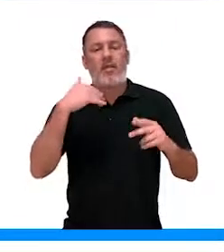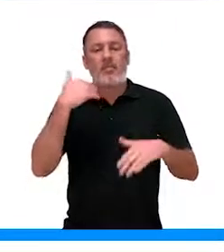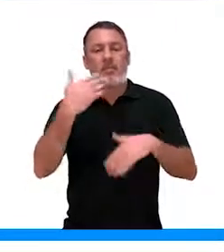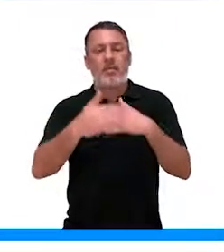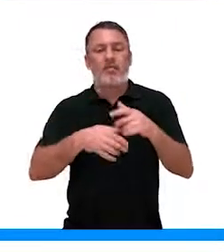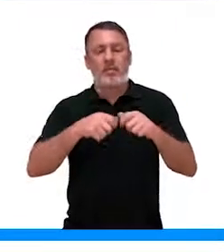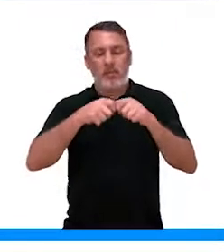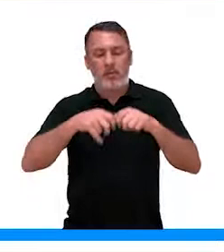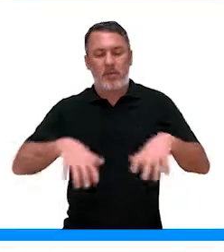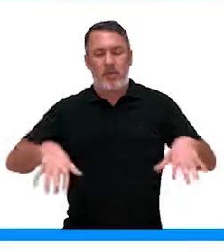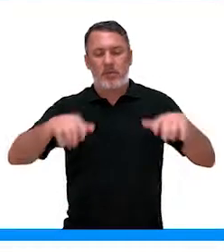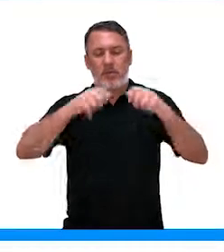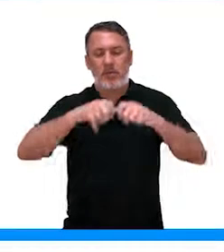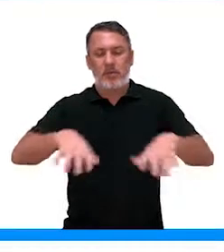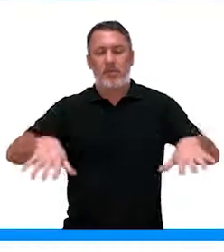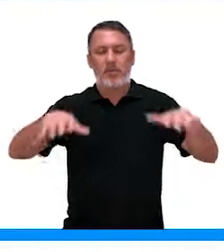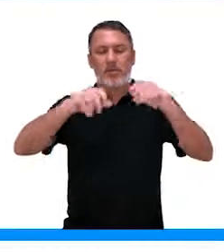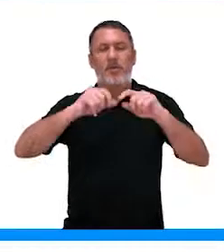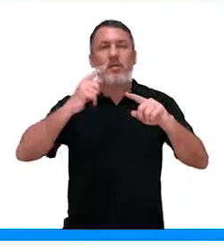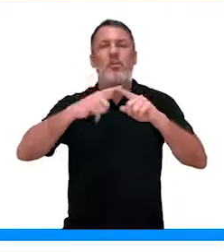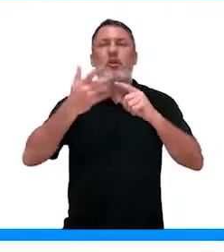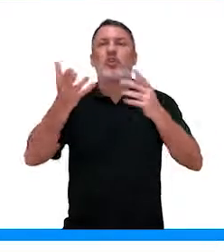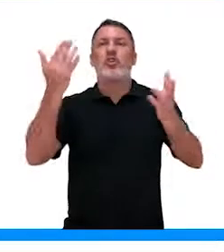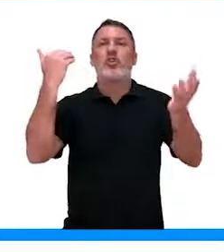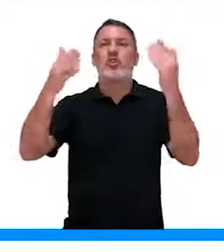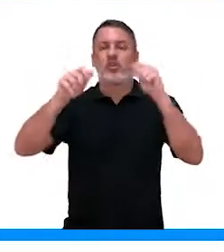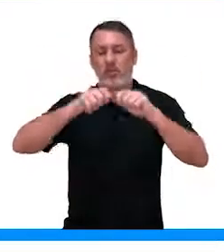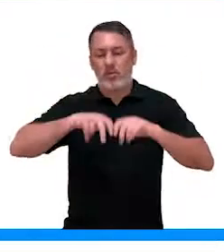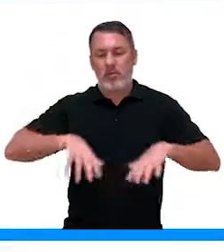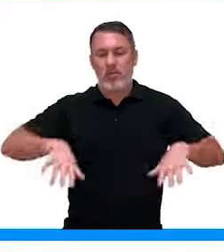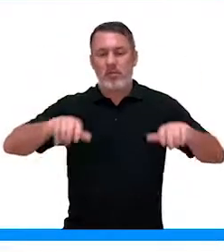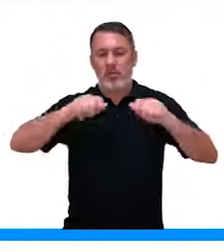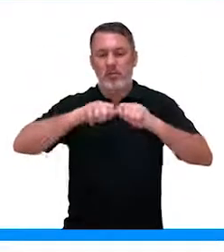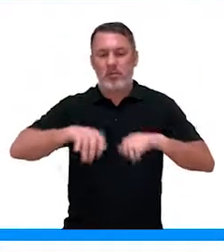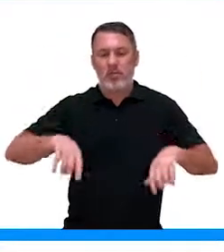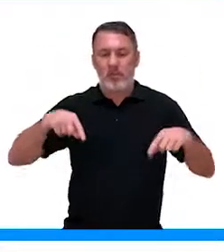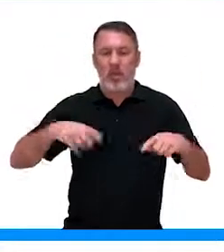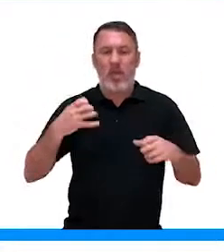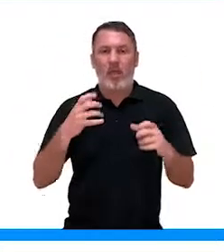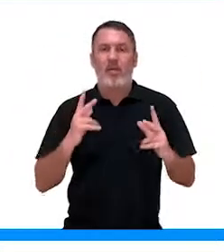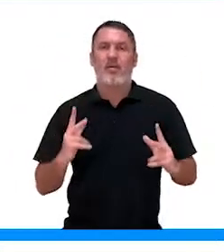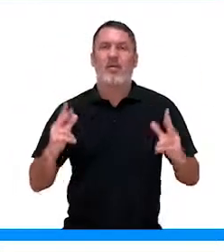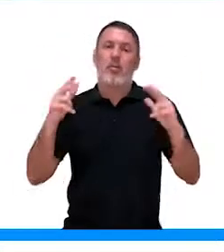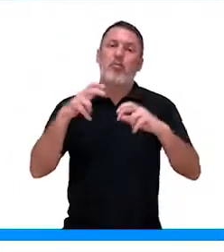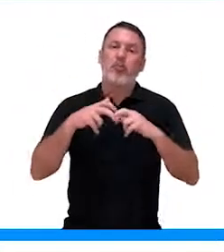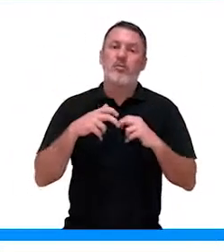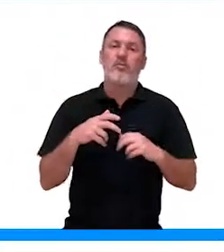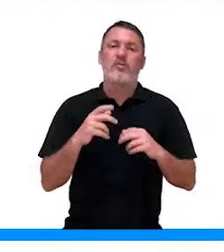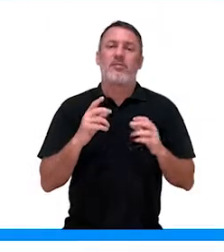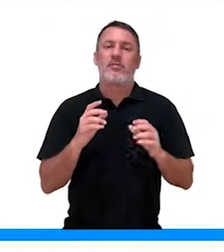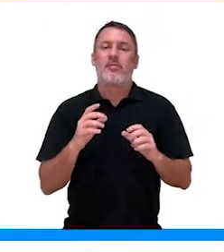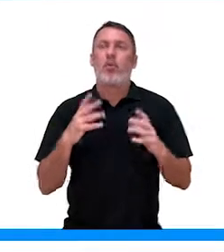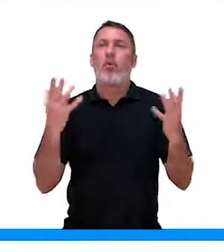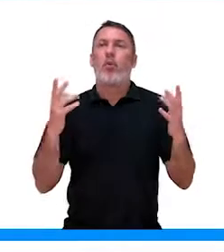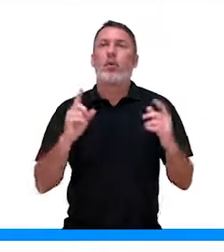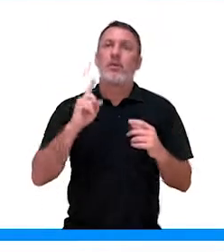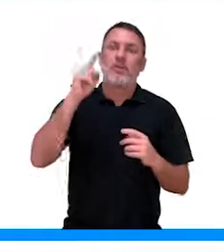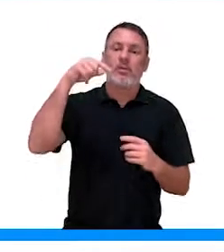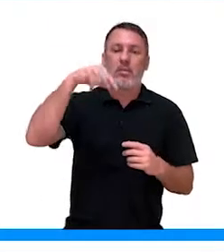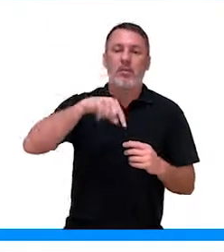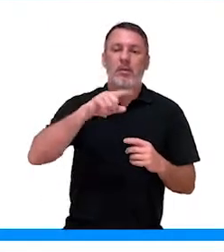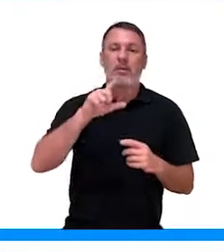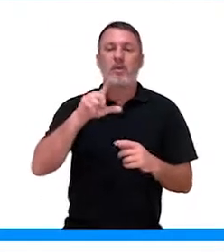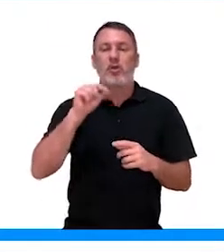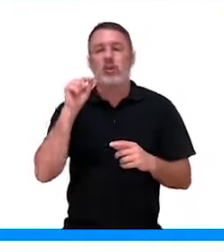promove o desenvolvimento de ramos laterais, porque você está tirando a parte ali que tem a auxina que está gerando a